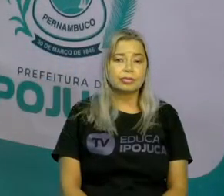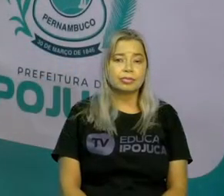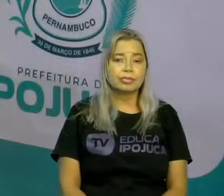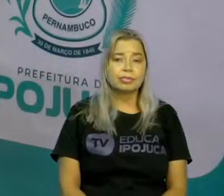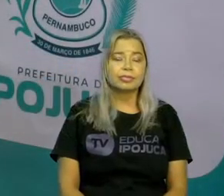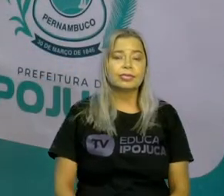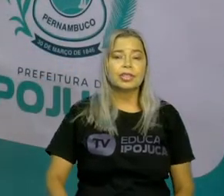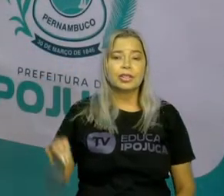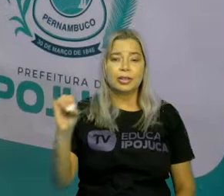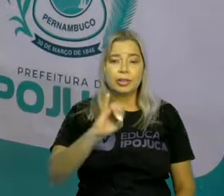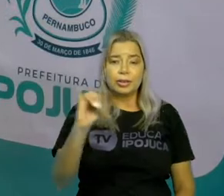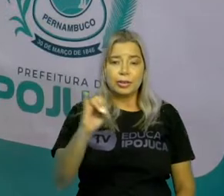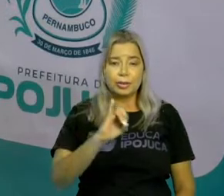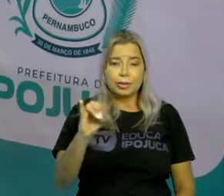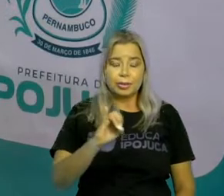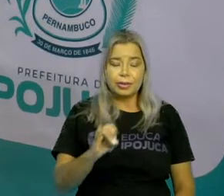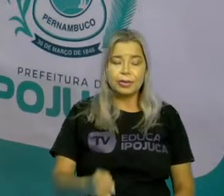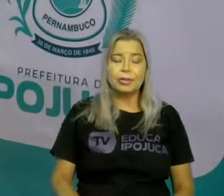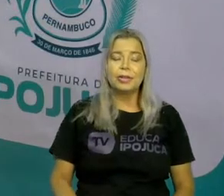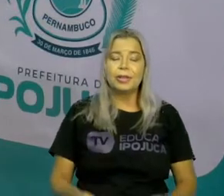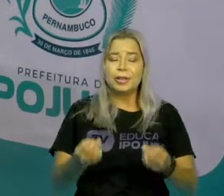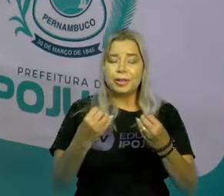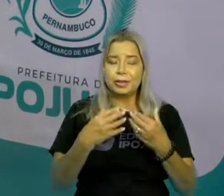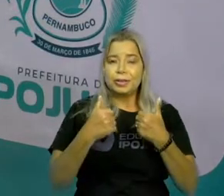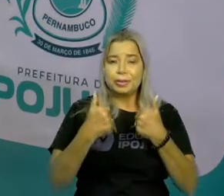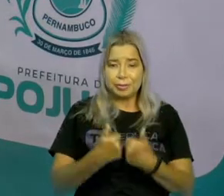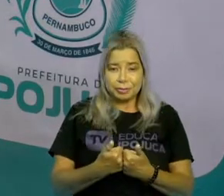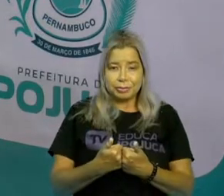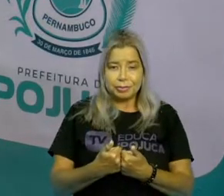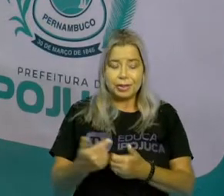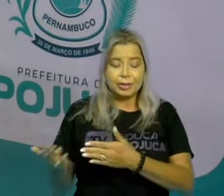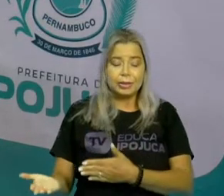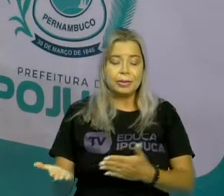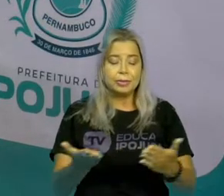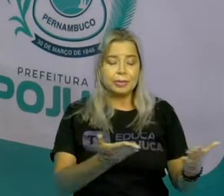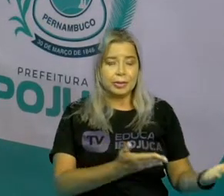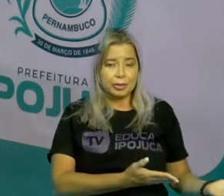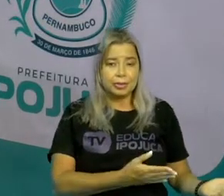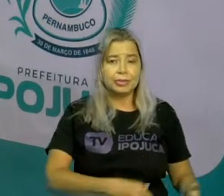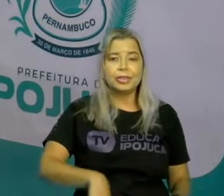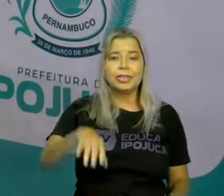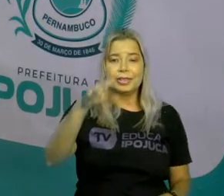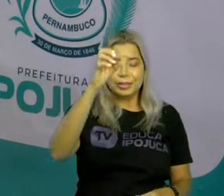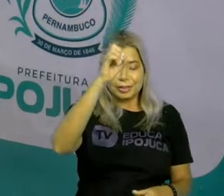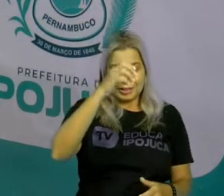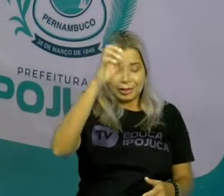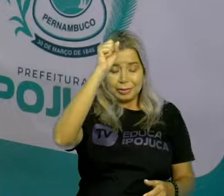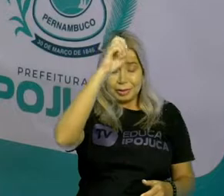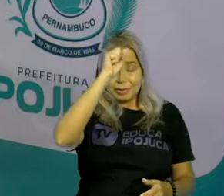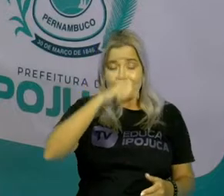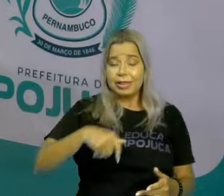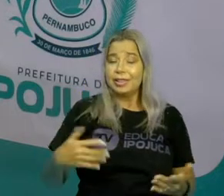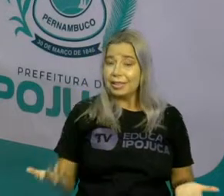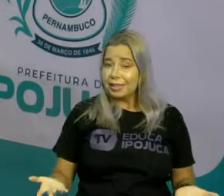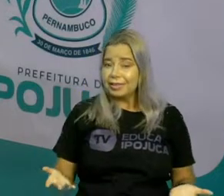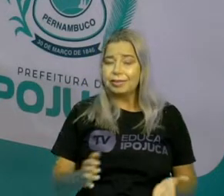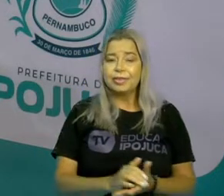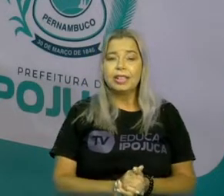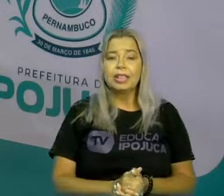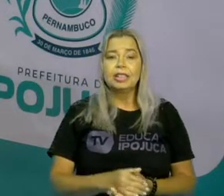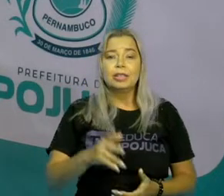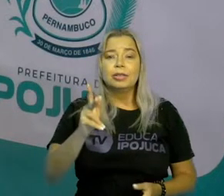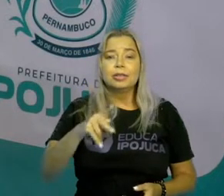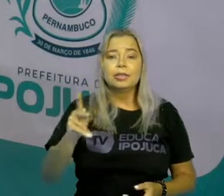Olá, sejam bem-vindos a mais uma incrível oportunidade de aprendizagem. Eu sou a professora Sandra Lopes e hoje estarei com